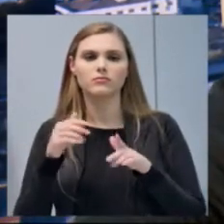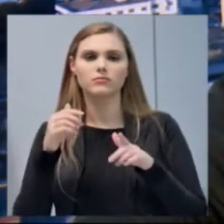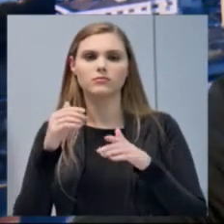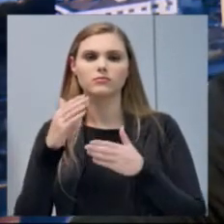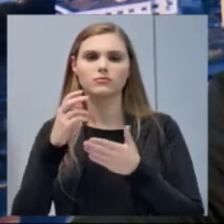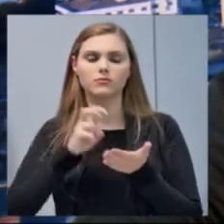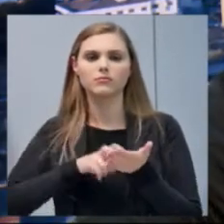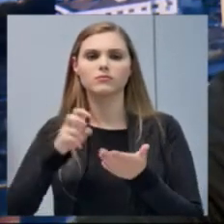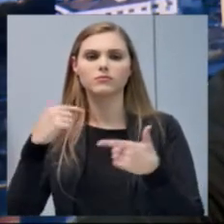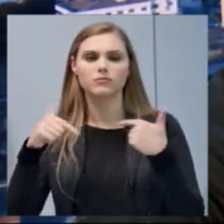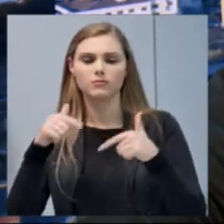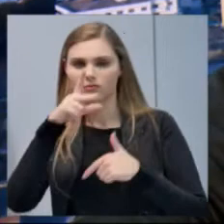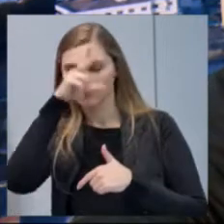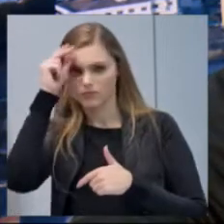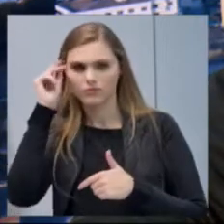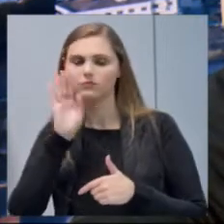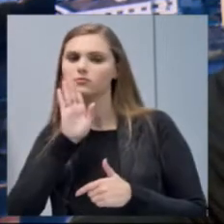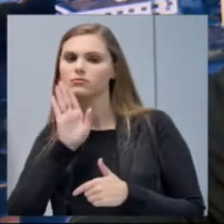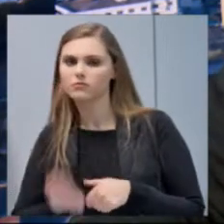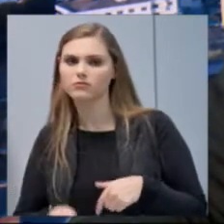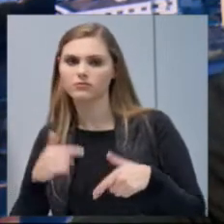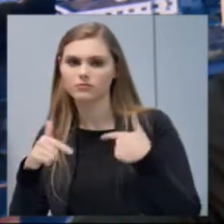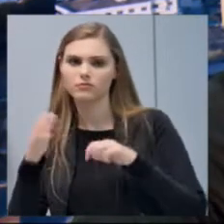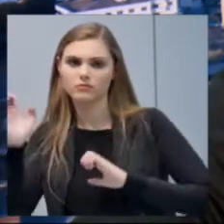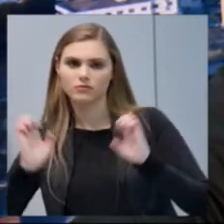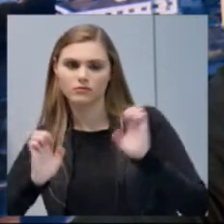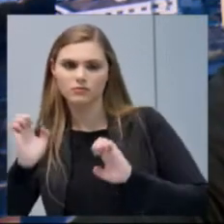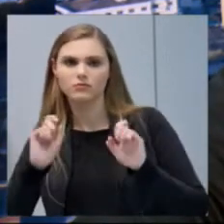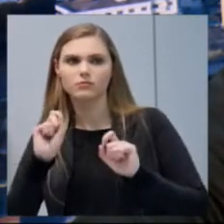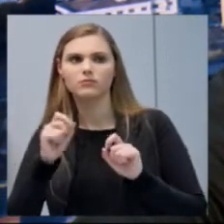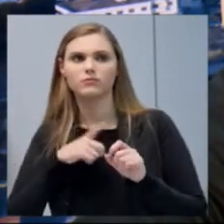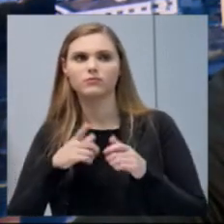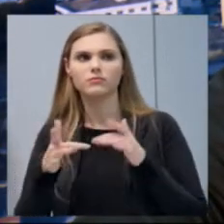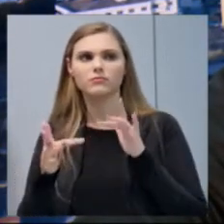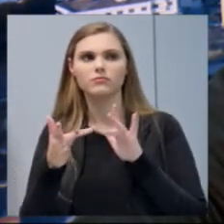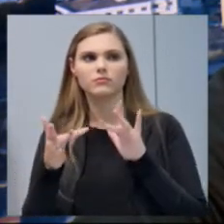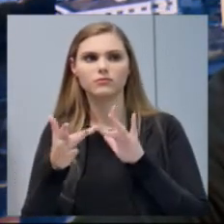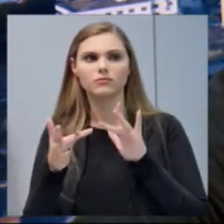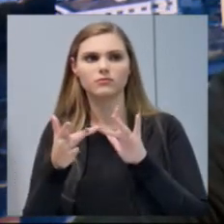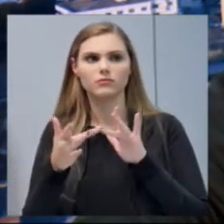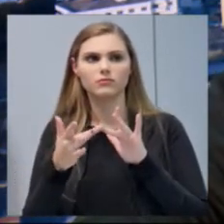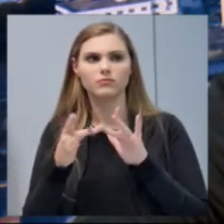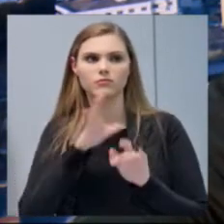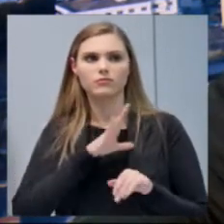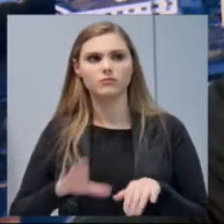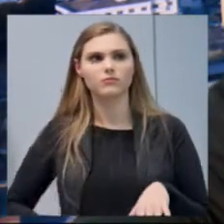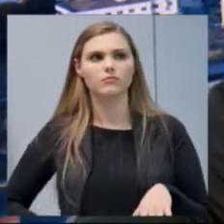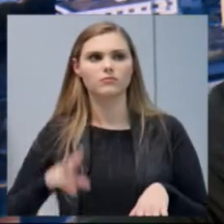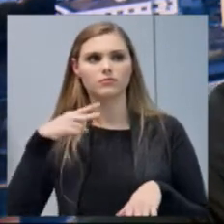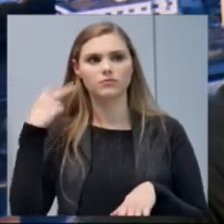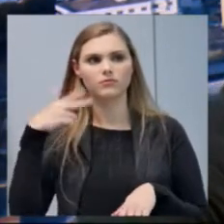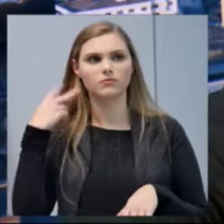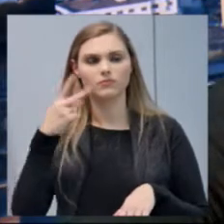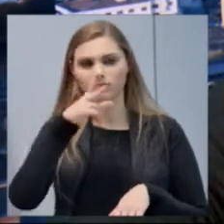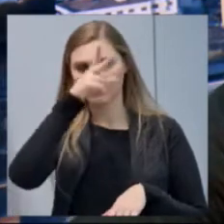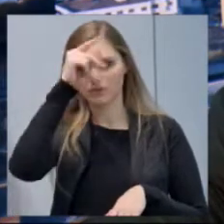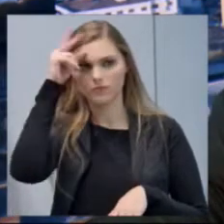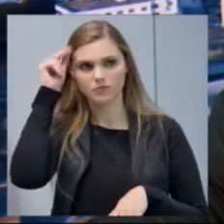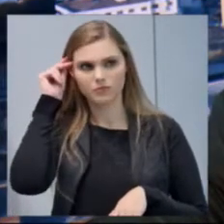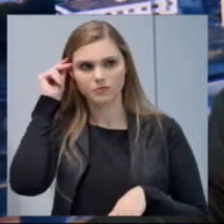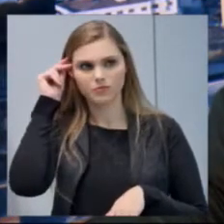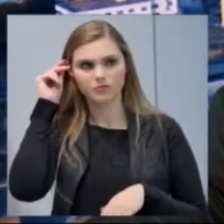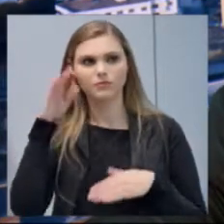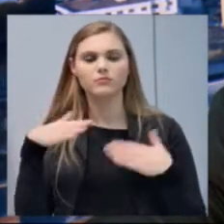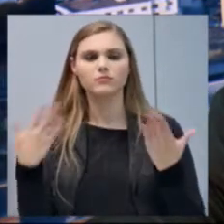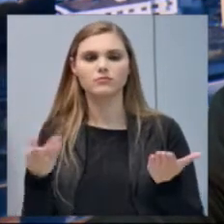trabalha na empresa ou na ligação que se tem dentro da Câmara de Vereadores, na Prefeitura, enfim. Então,